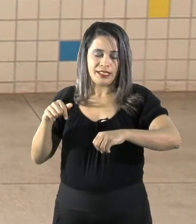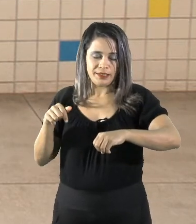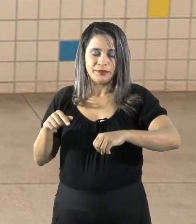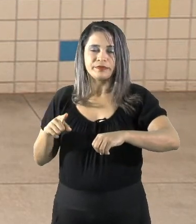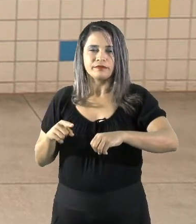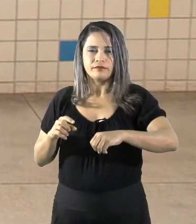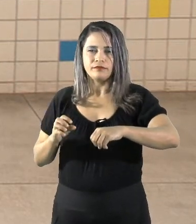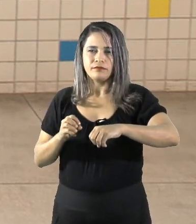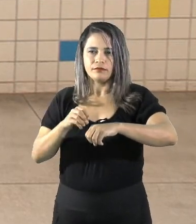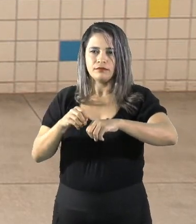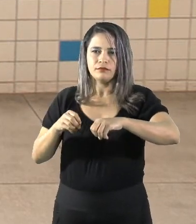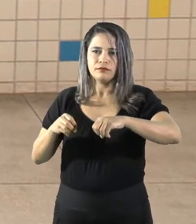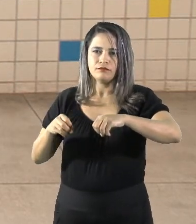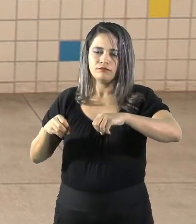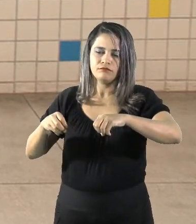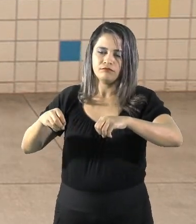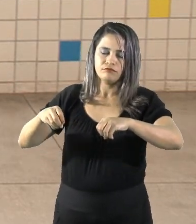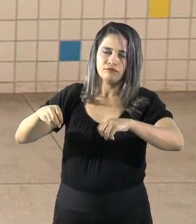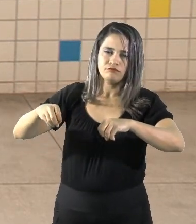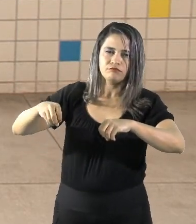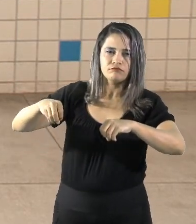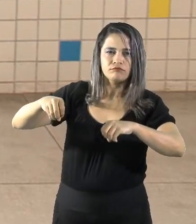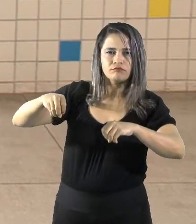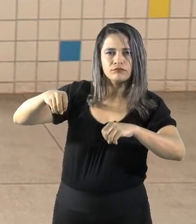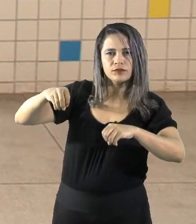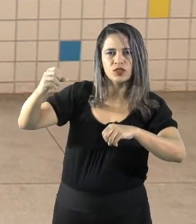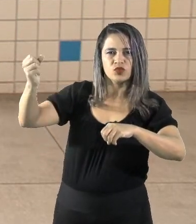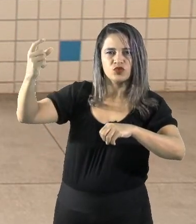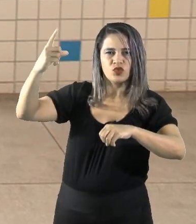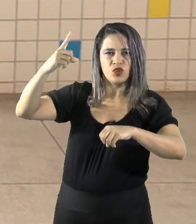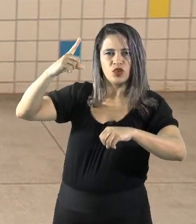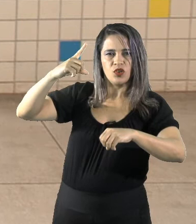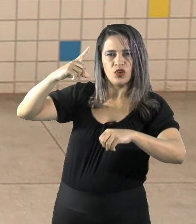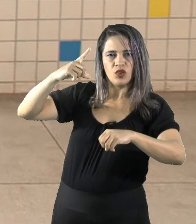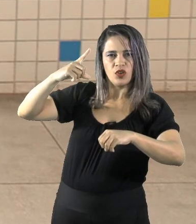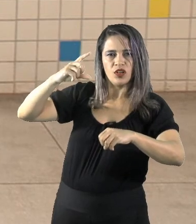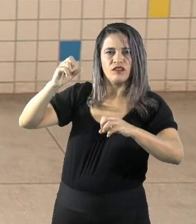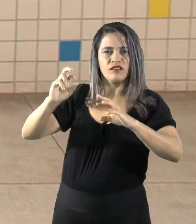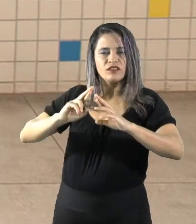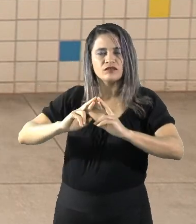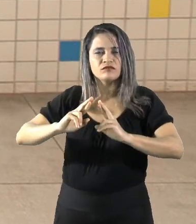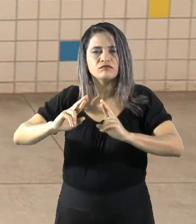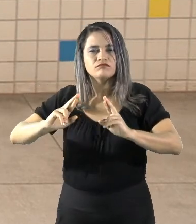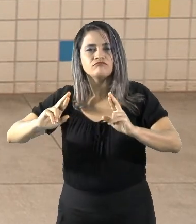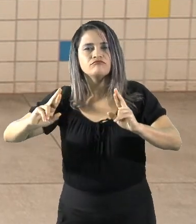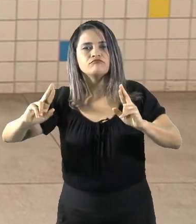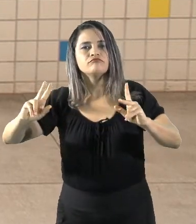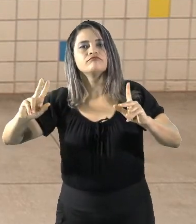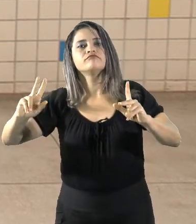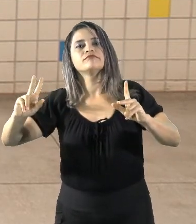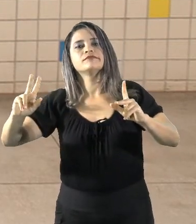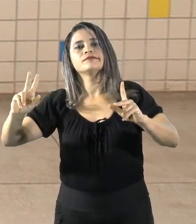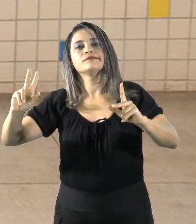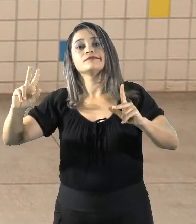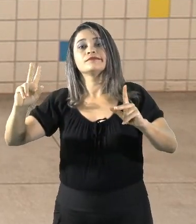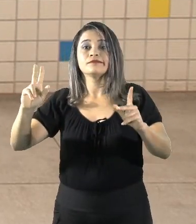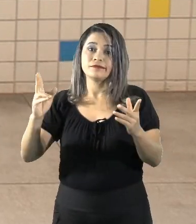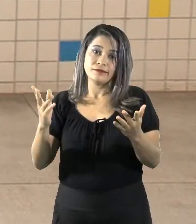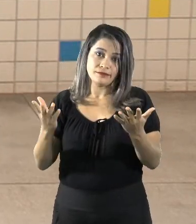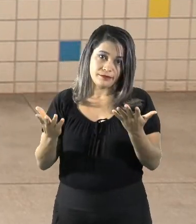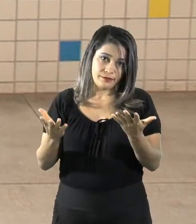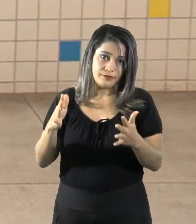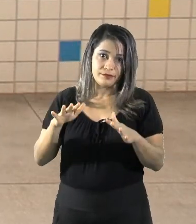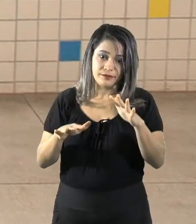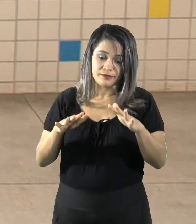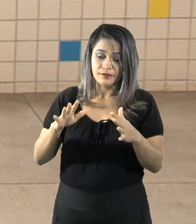inclinação de incidência de luz solar, ela vai diferenciando de acordo com que a Terra